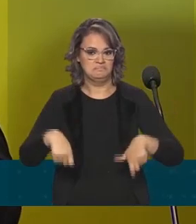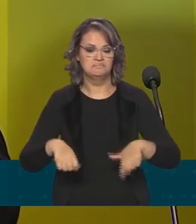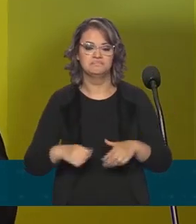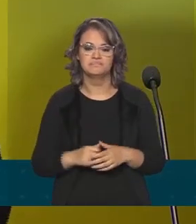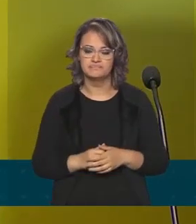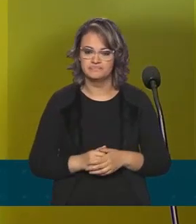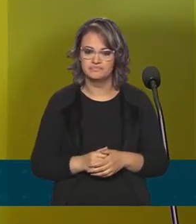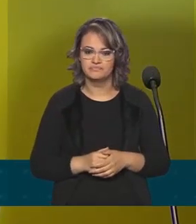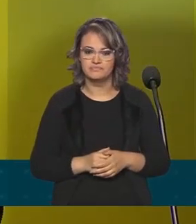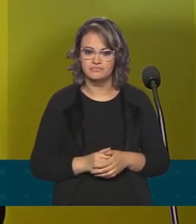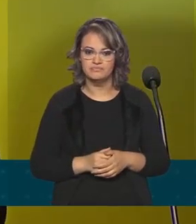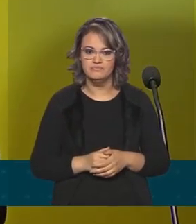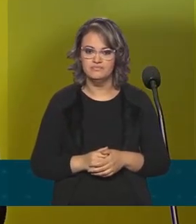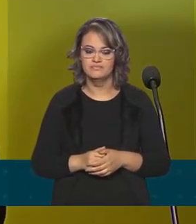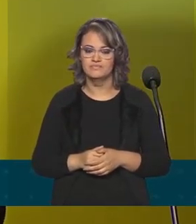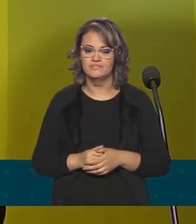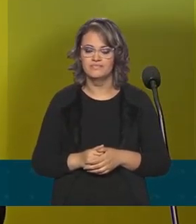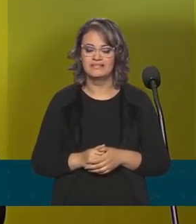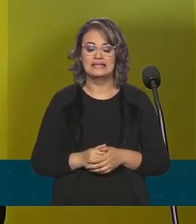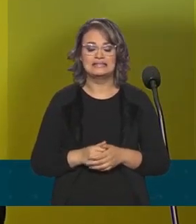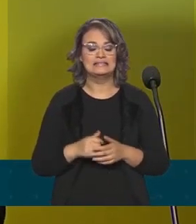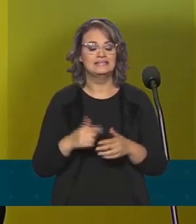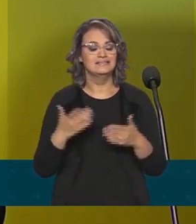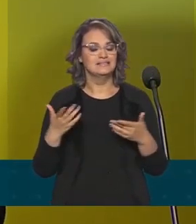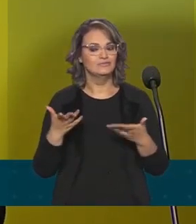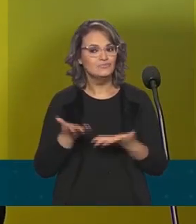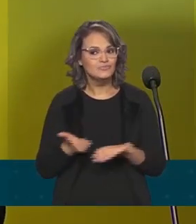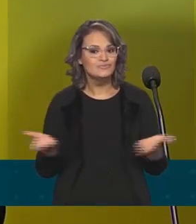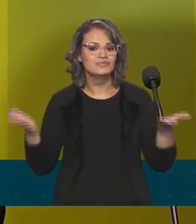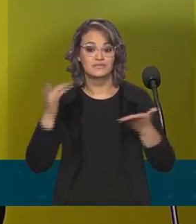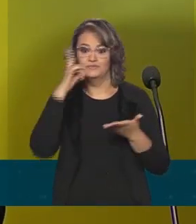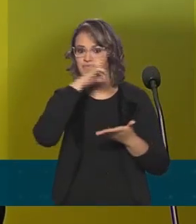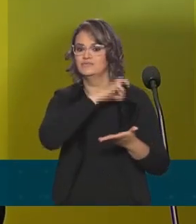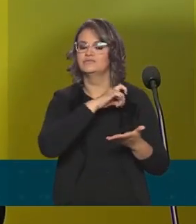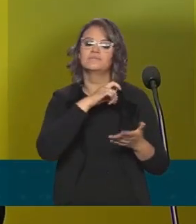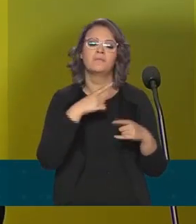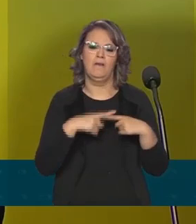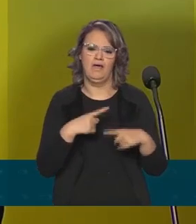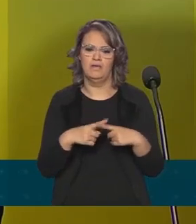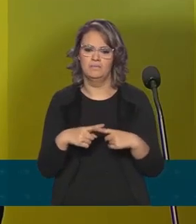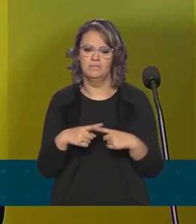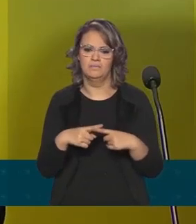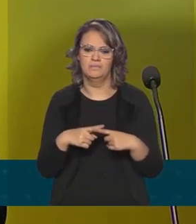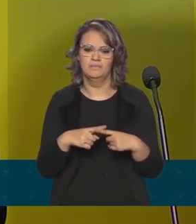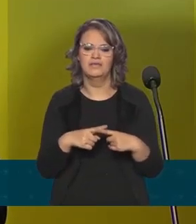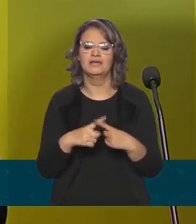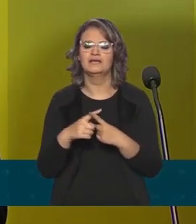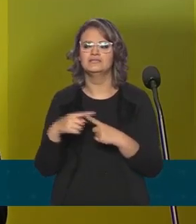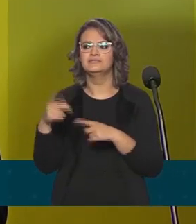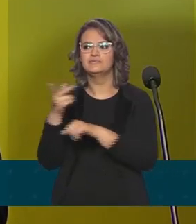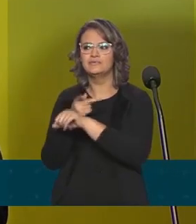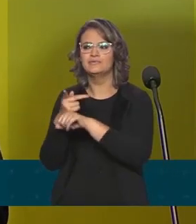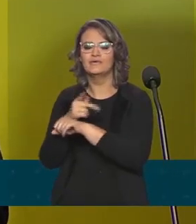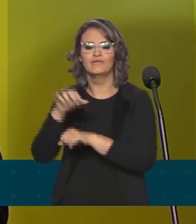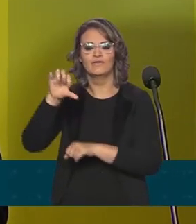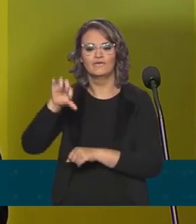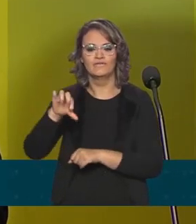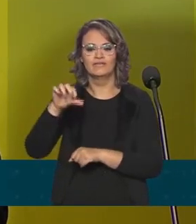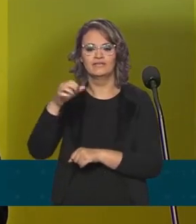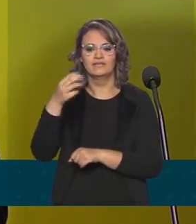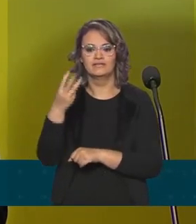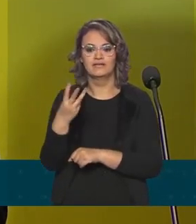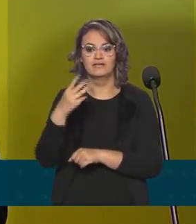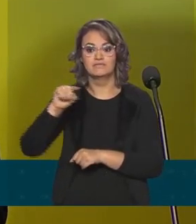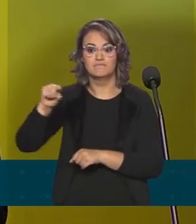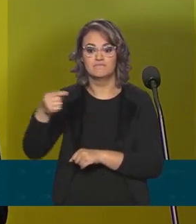Esse foi um trabalho bastante difícil. Nós tivemos que buscar 93 mil computadores espalhados